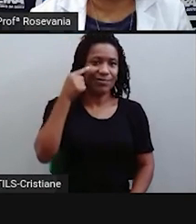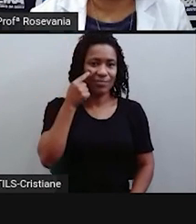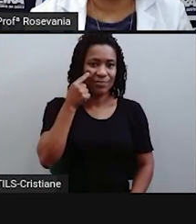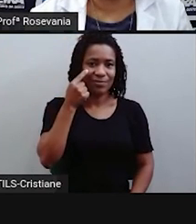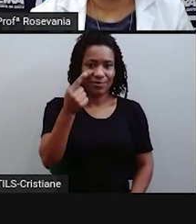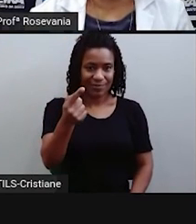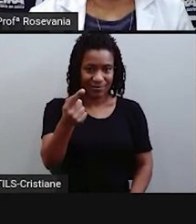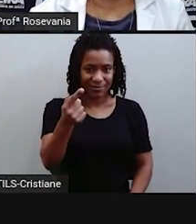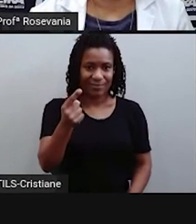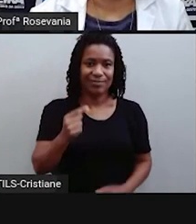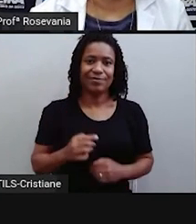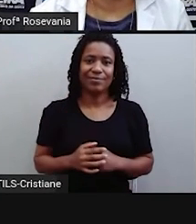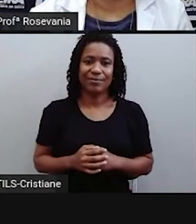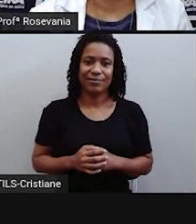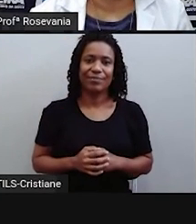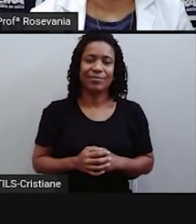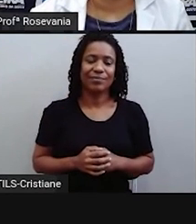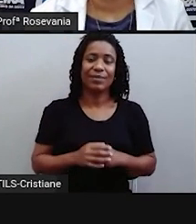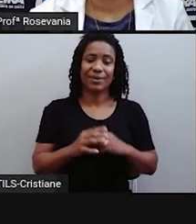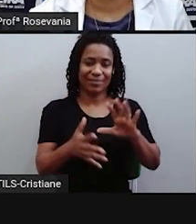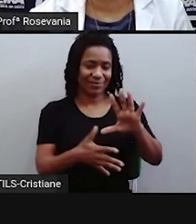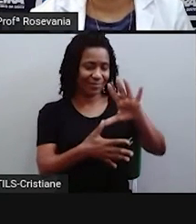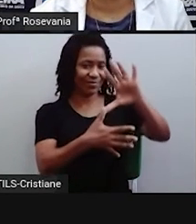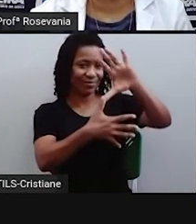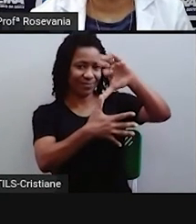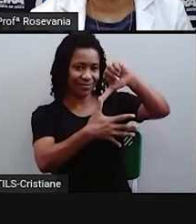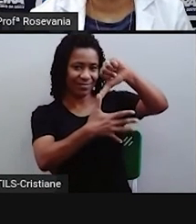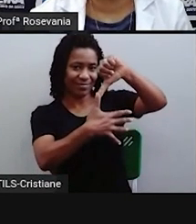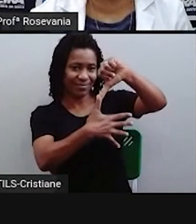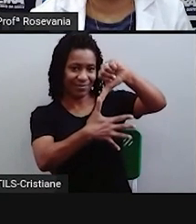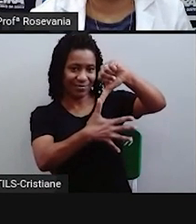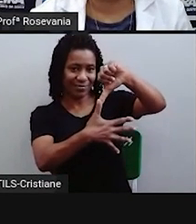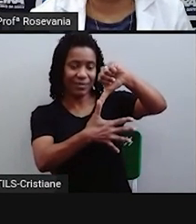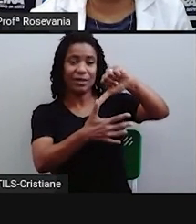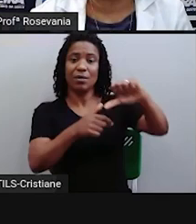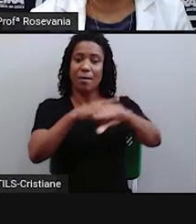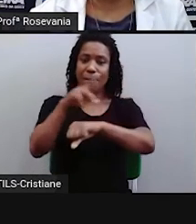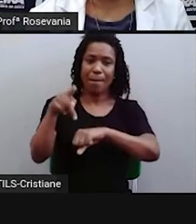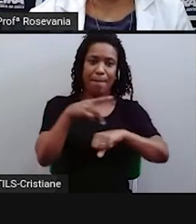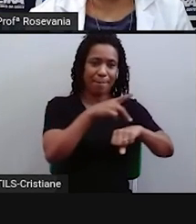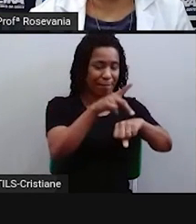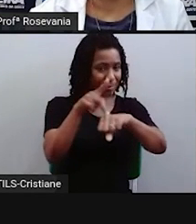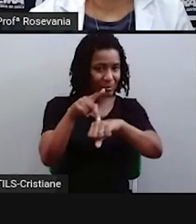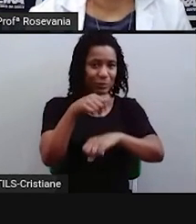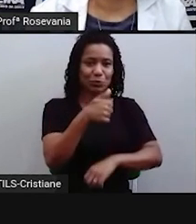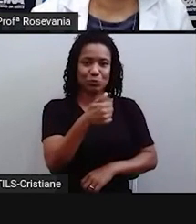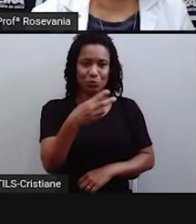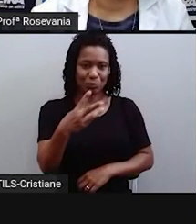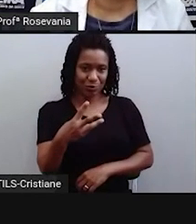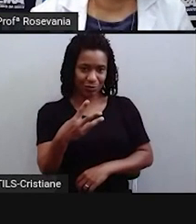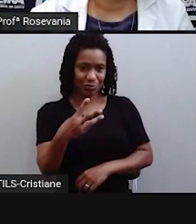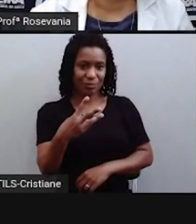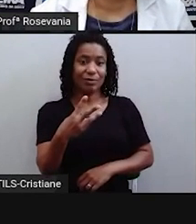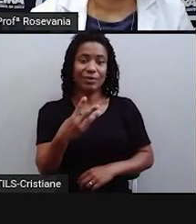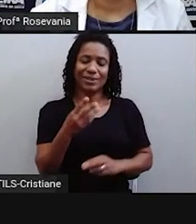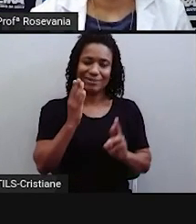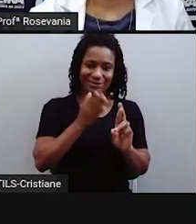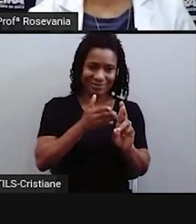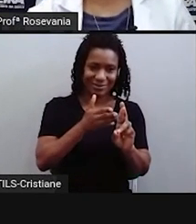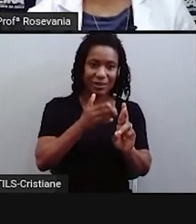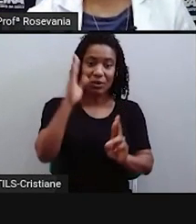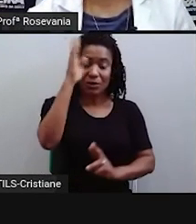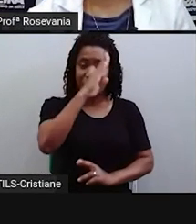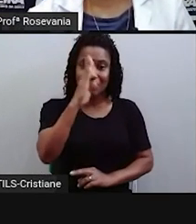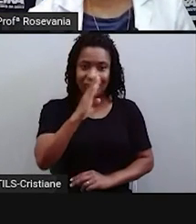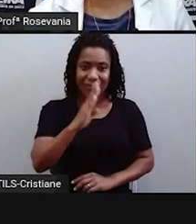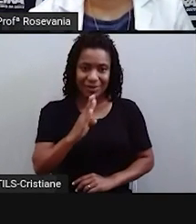não é tudo Brasil, aqui é a América do Sul, que são 13 países. Eu estou falando apenas do nosso país. Mas, de qualquer forma,